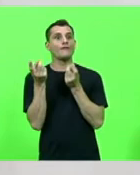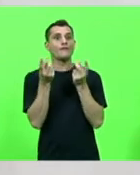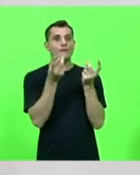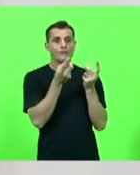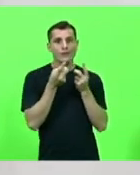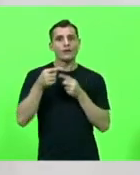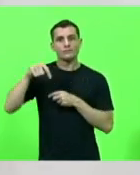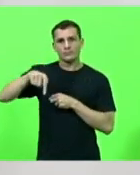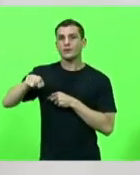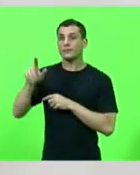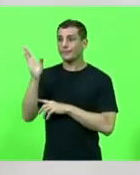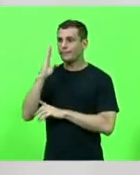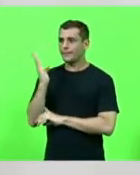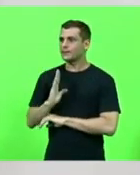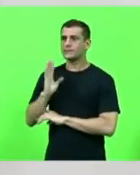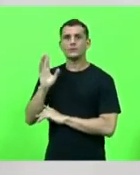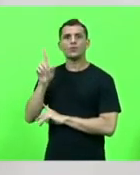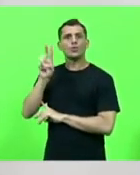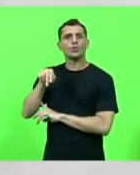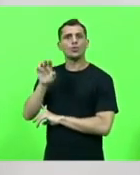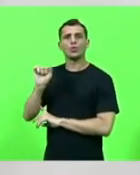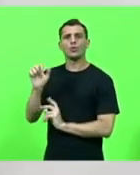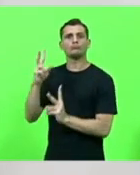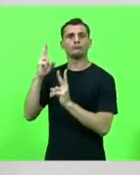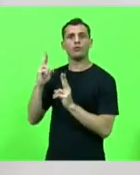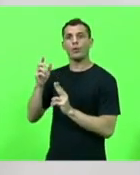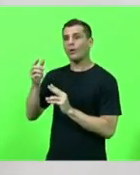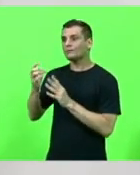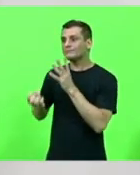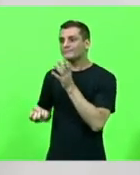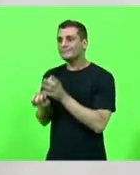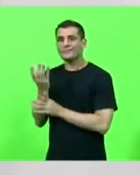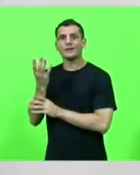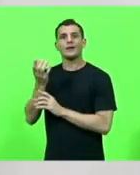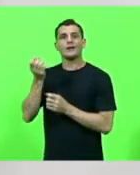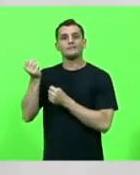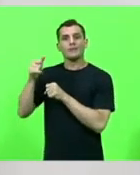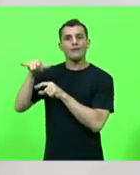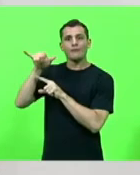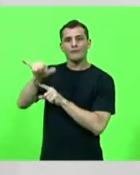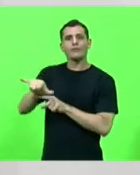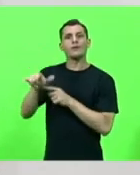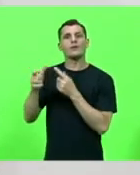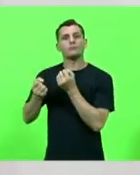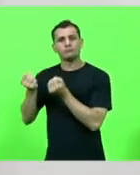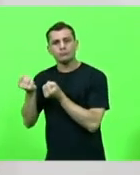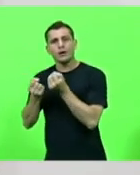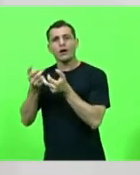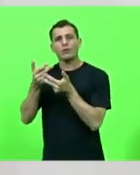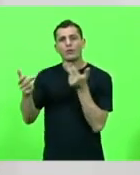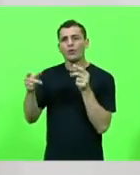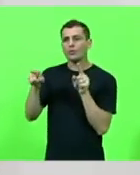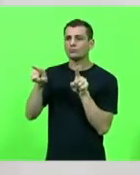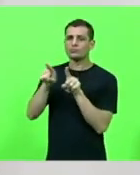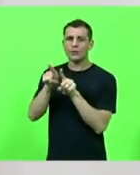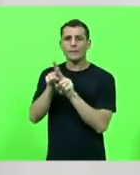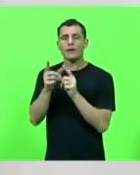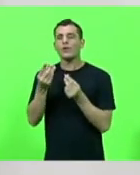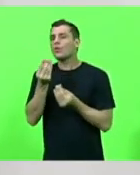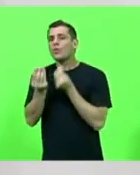embarcações ferramentas cibernéticas para a proteção de dados radares sistemas seguros de comunicação